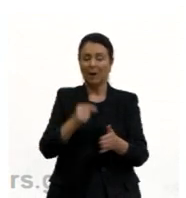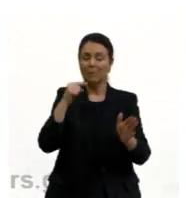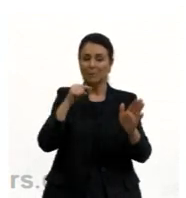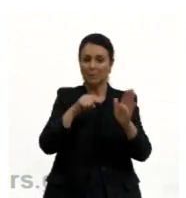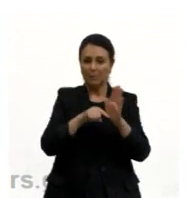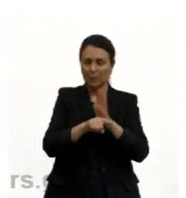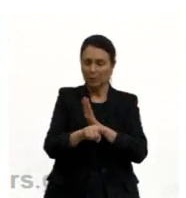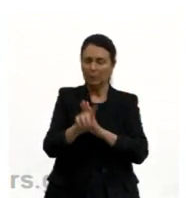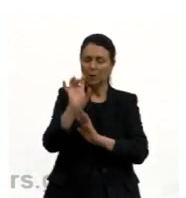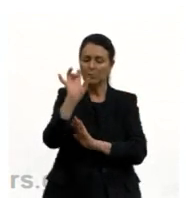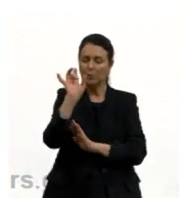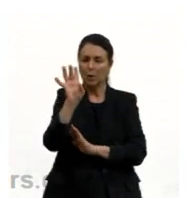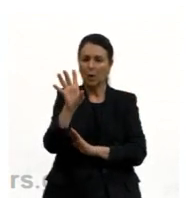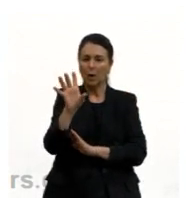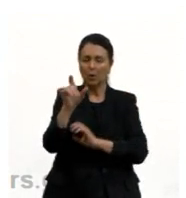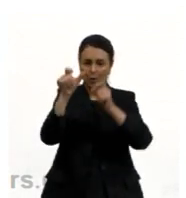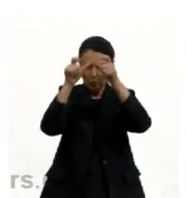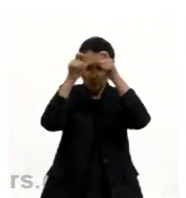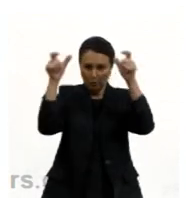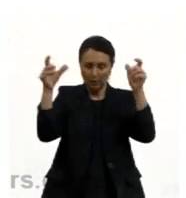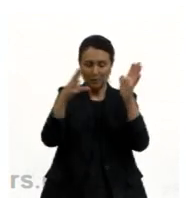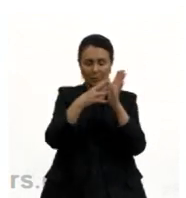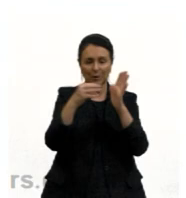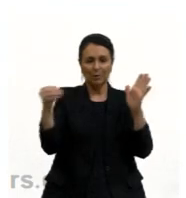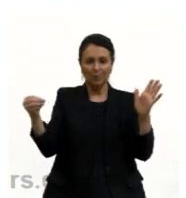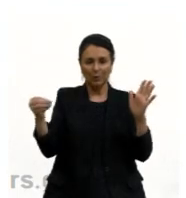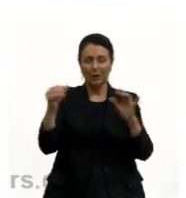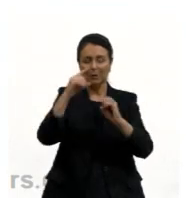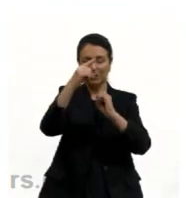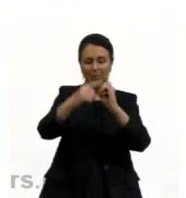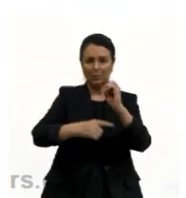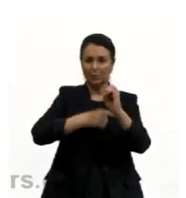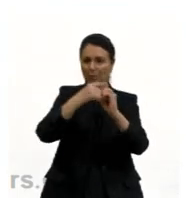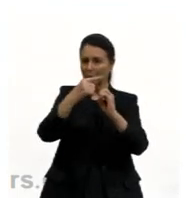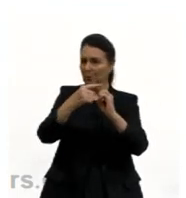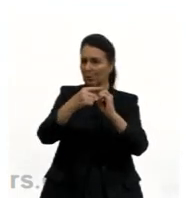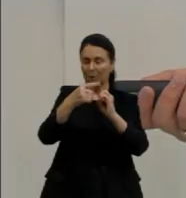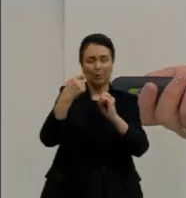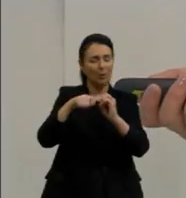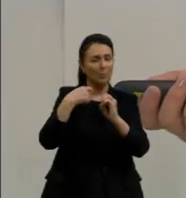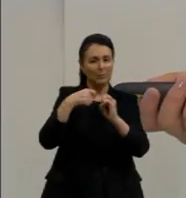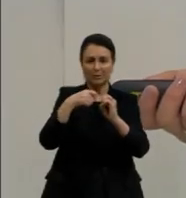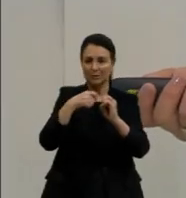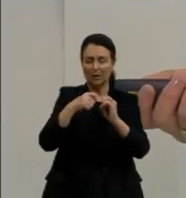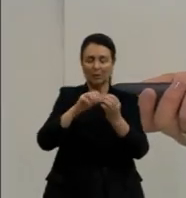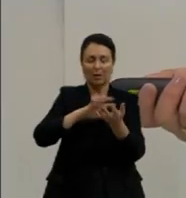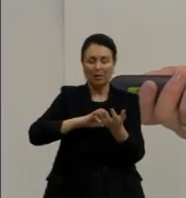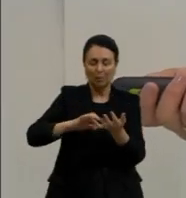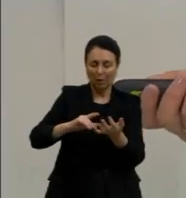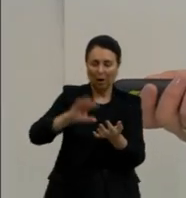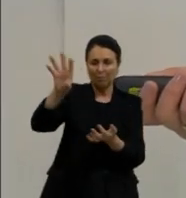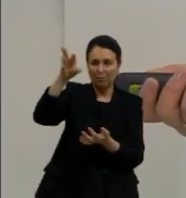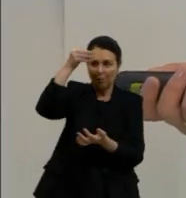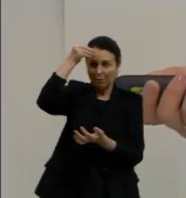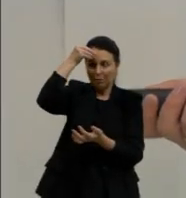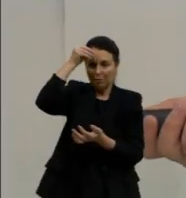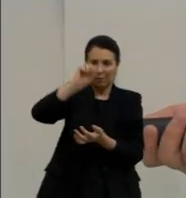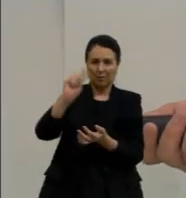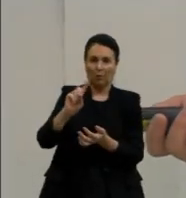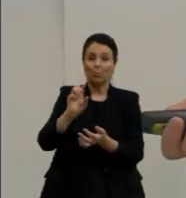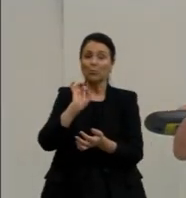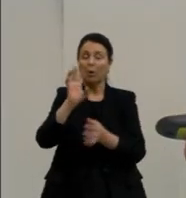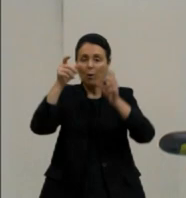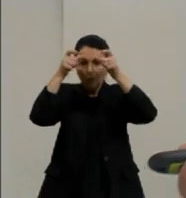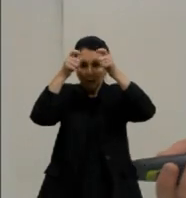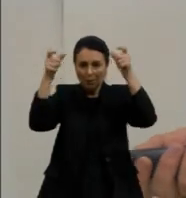somente de conhecimento de modelos atômicos. não precisava calcular, não precisava decorar nada, só conhecer